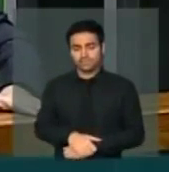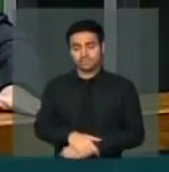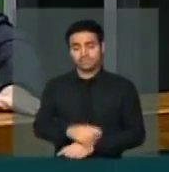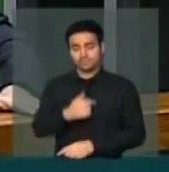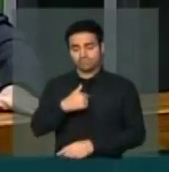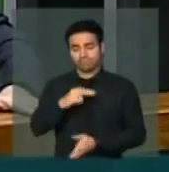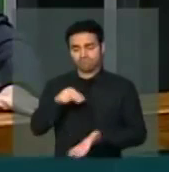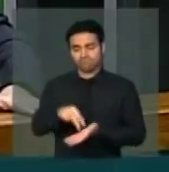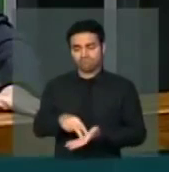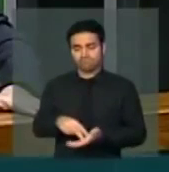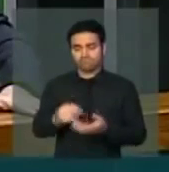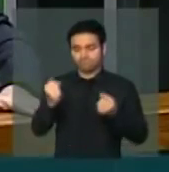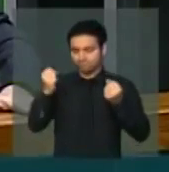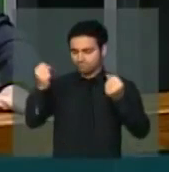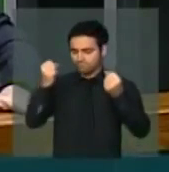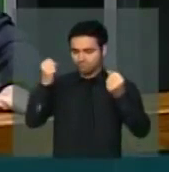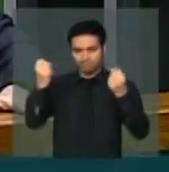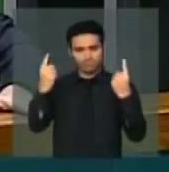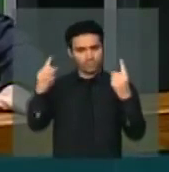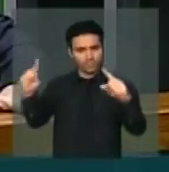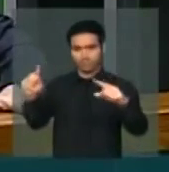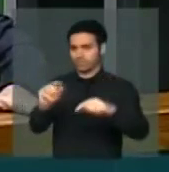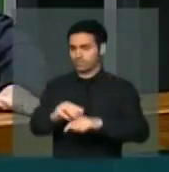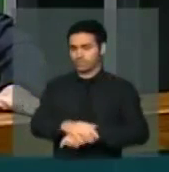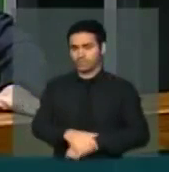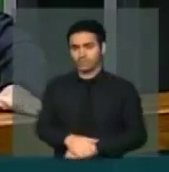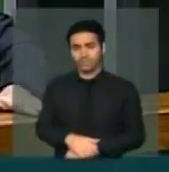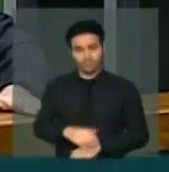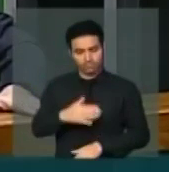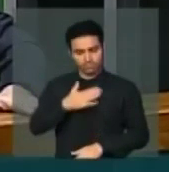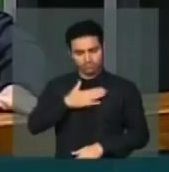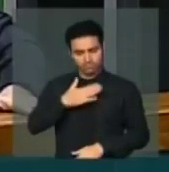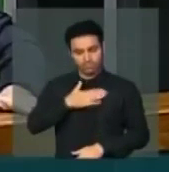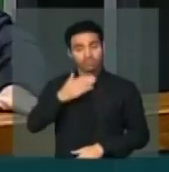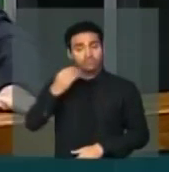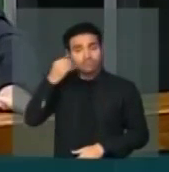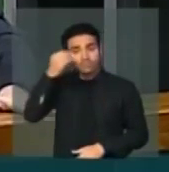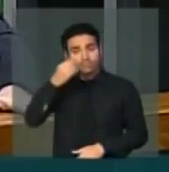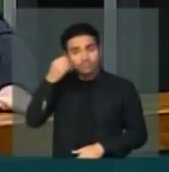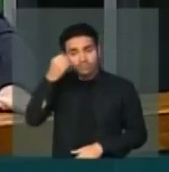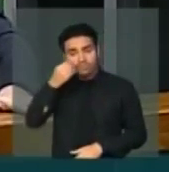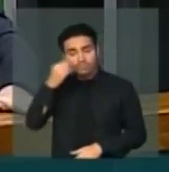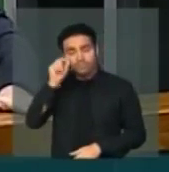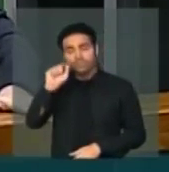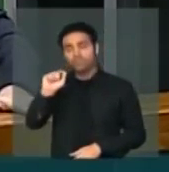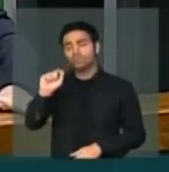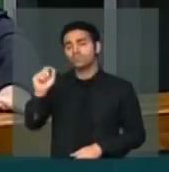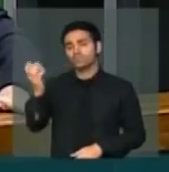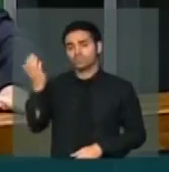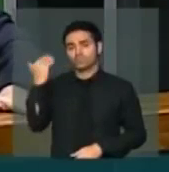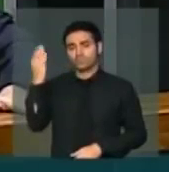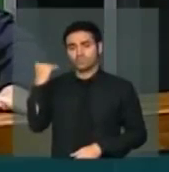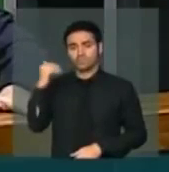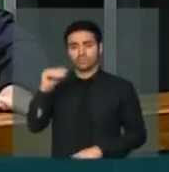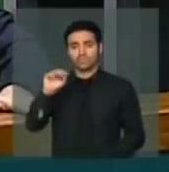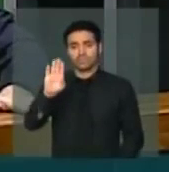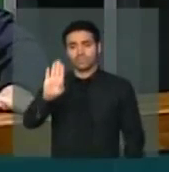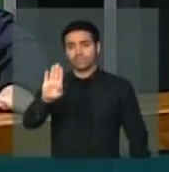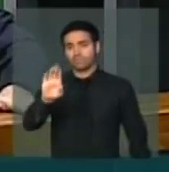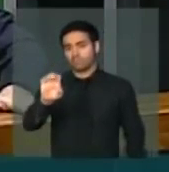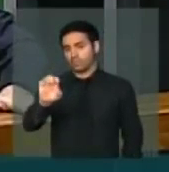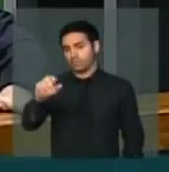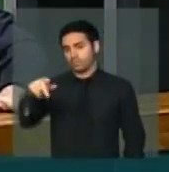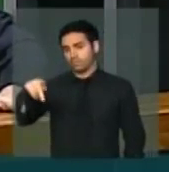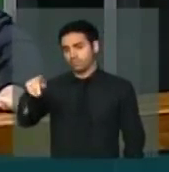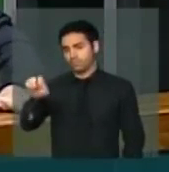protestar. Eu protesto com a experiência que tive no episódio do BEP, Banco